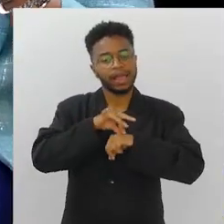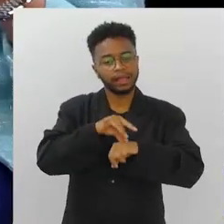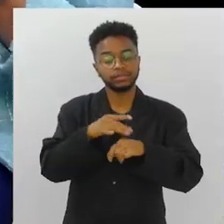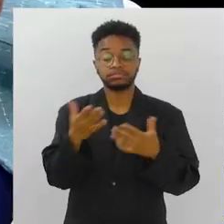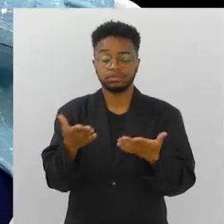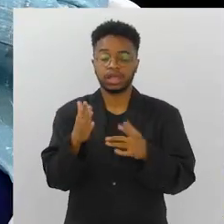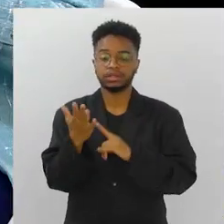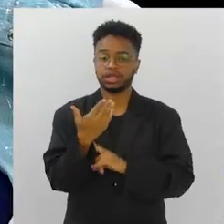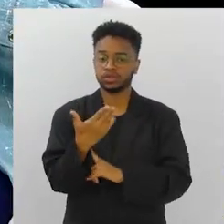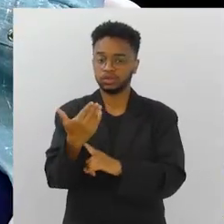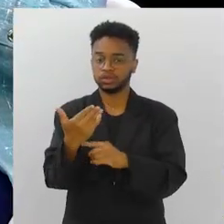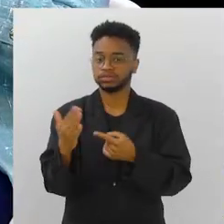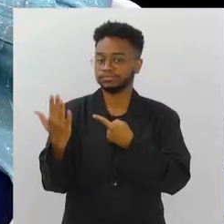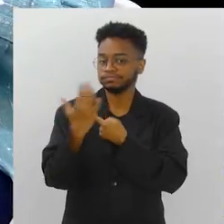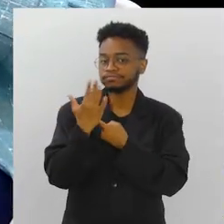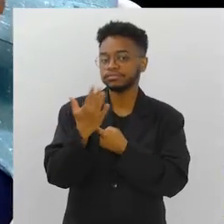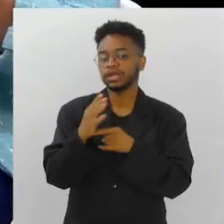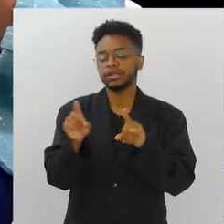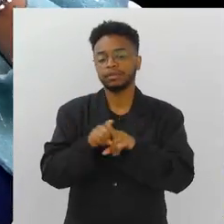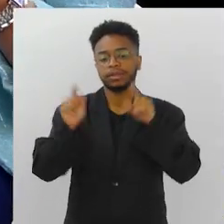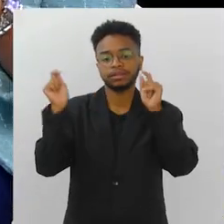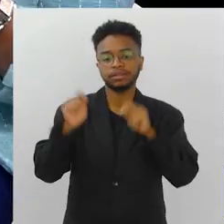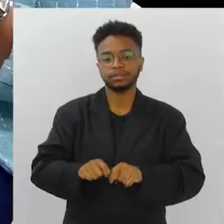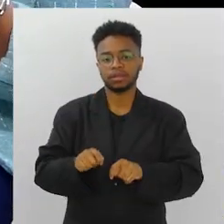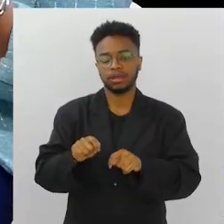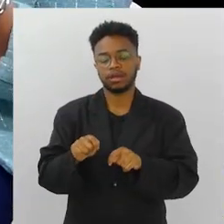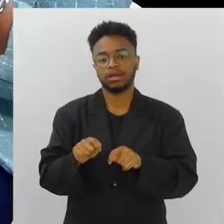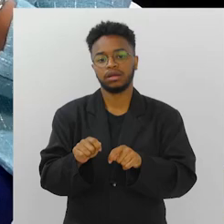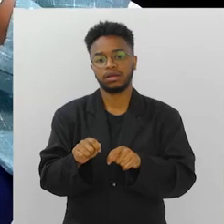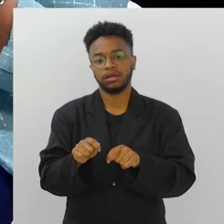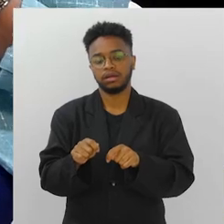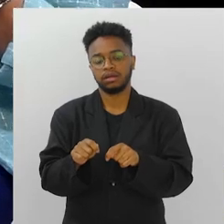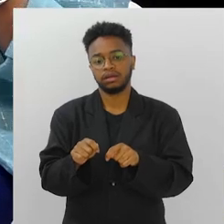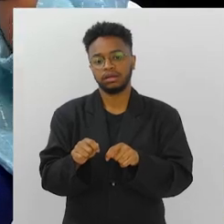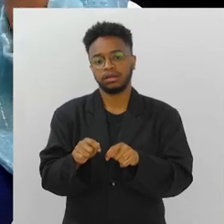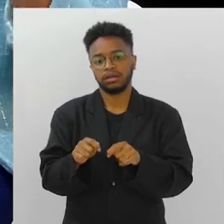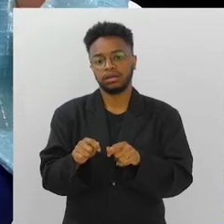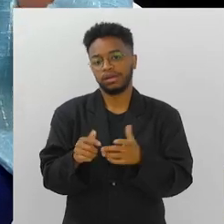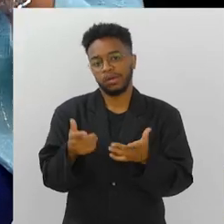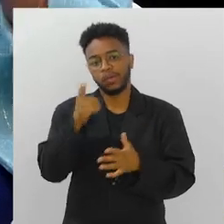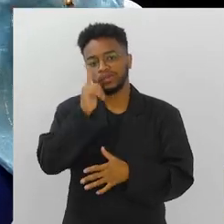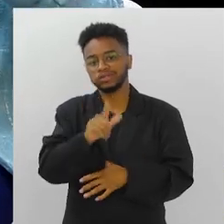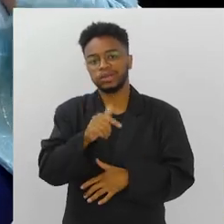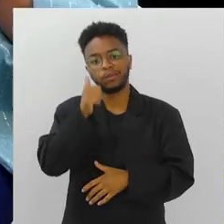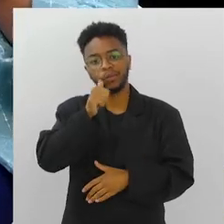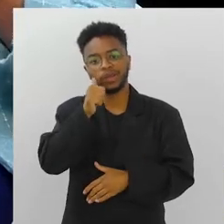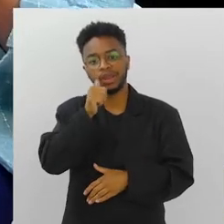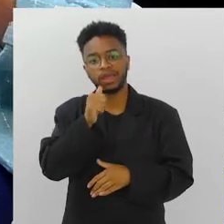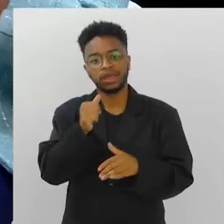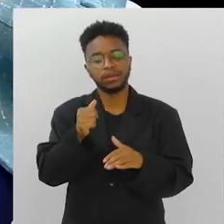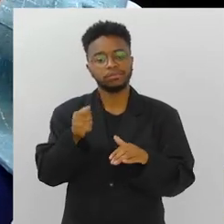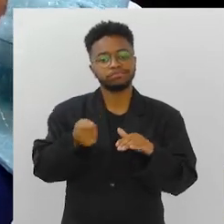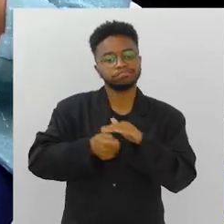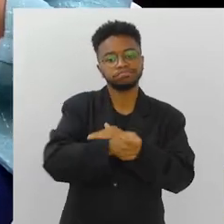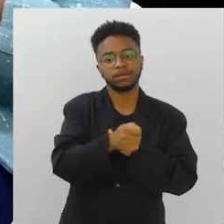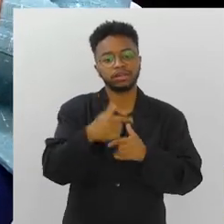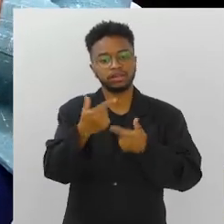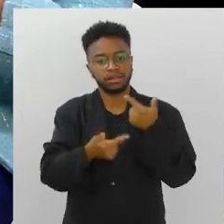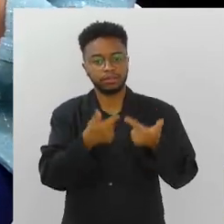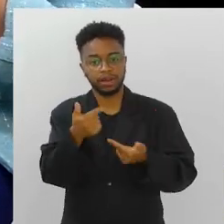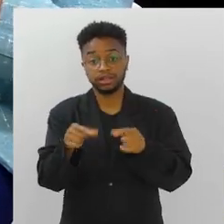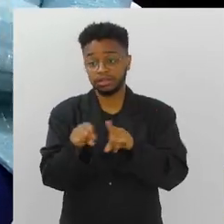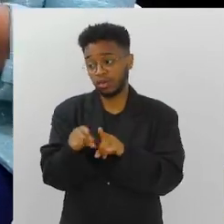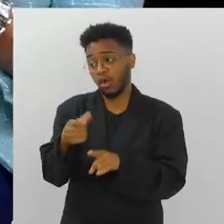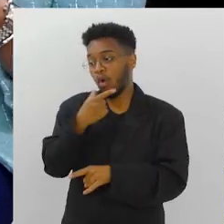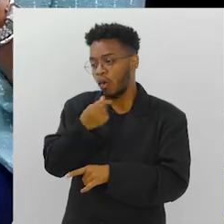A tecnologia também possibilitou muito a maior inserção da mulher no mercado de